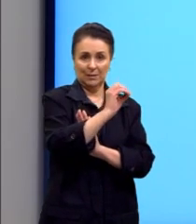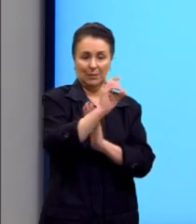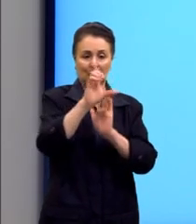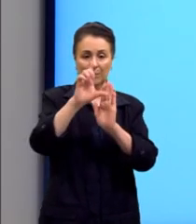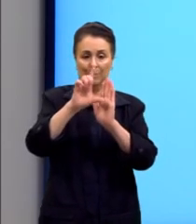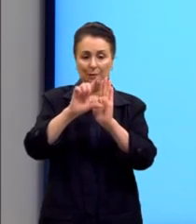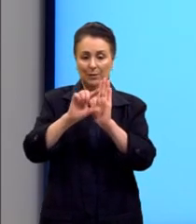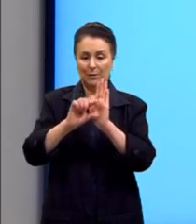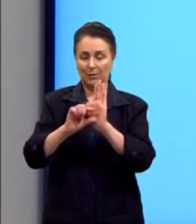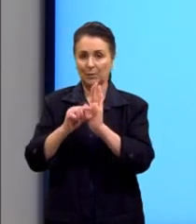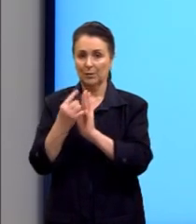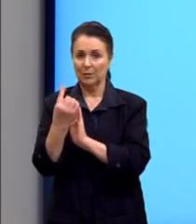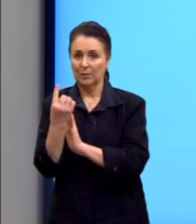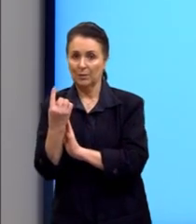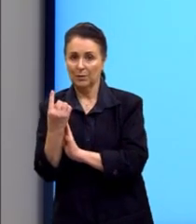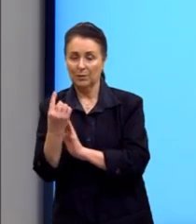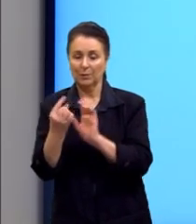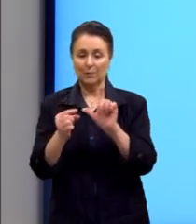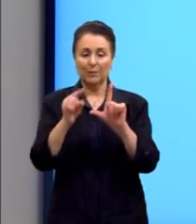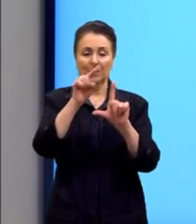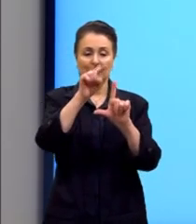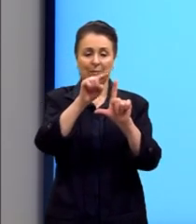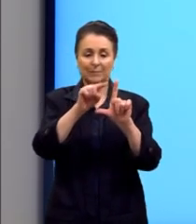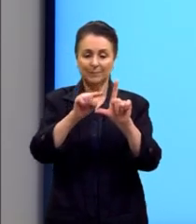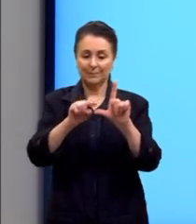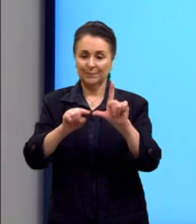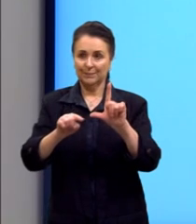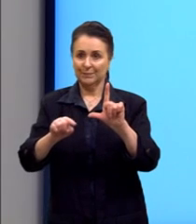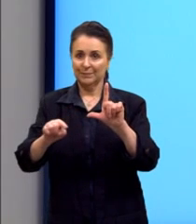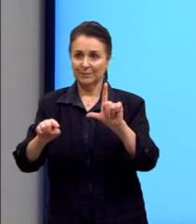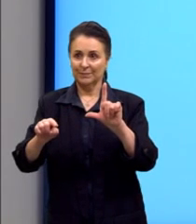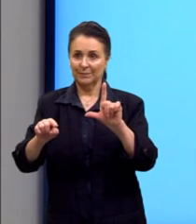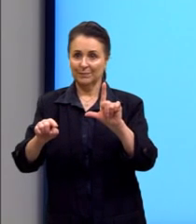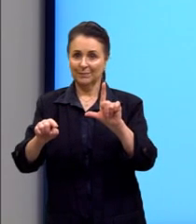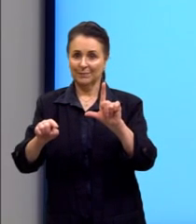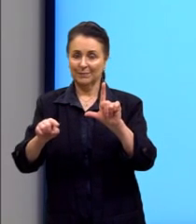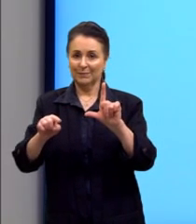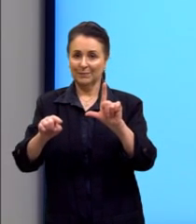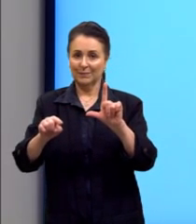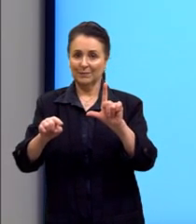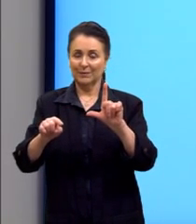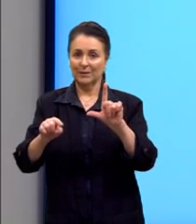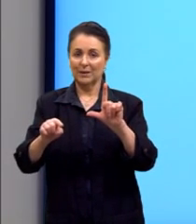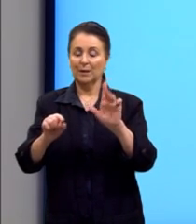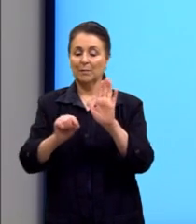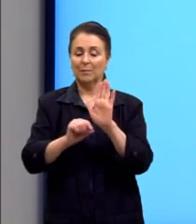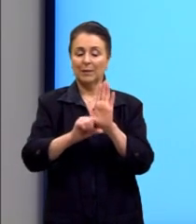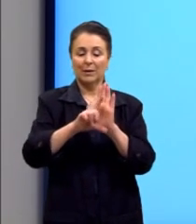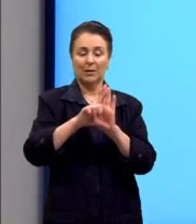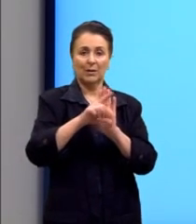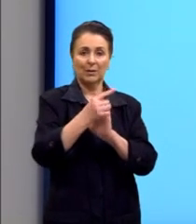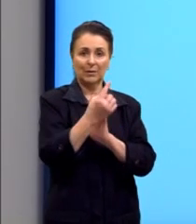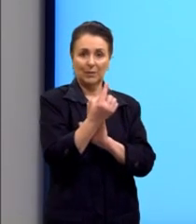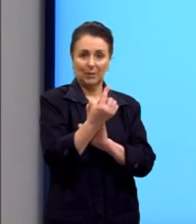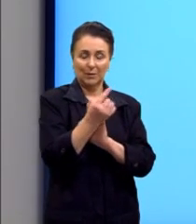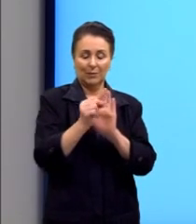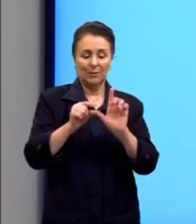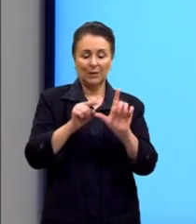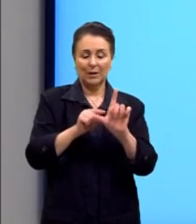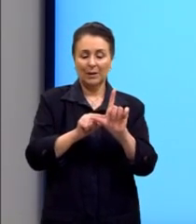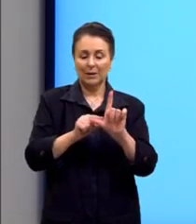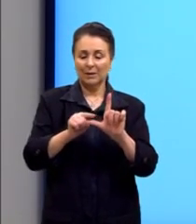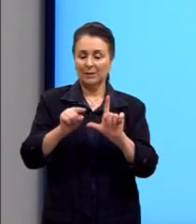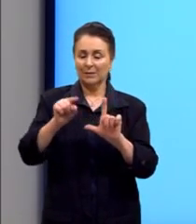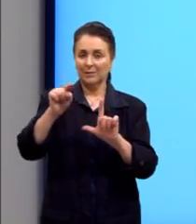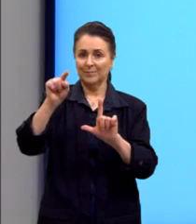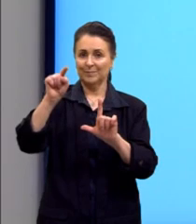menor do que 1, ela é decrescente, e voltando aqui, quando ela for maior do que 1, ela é crescente.